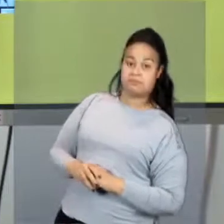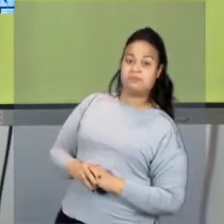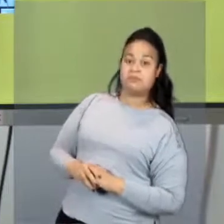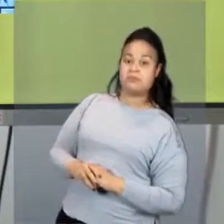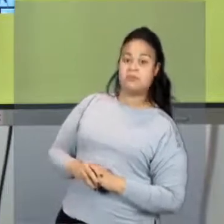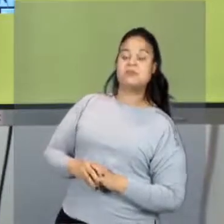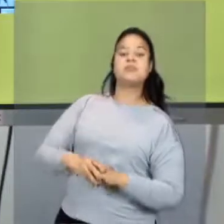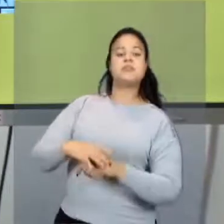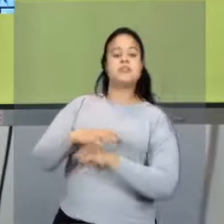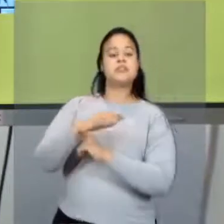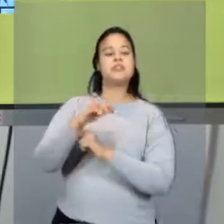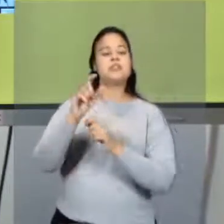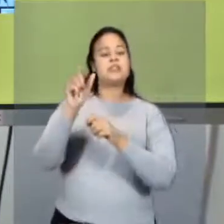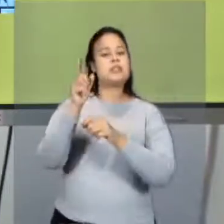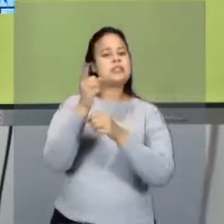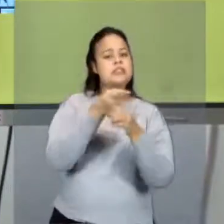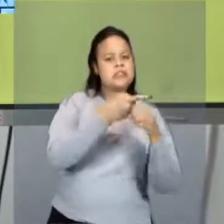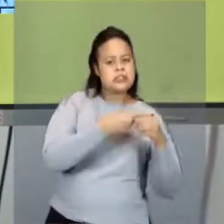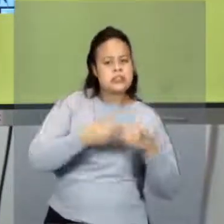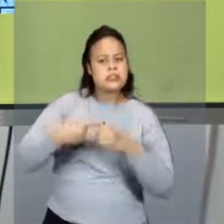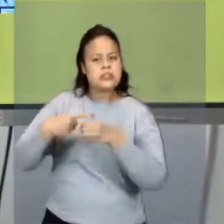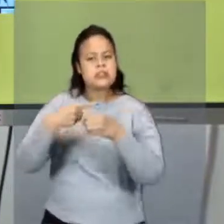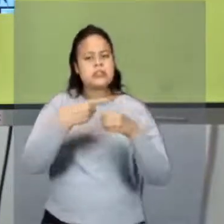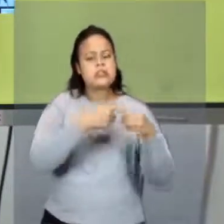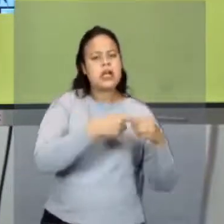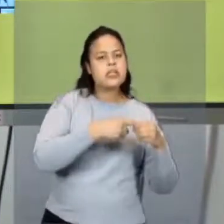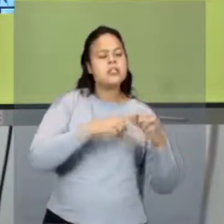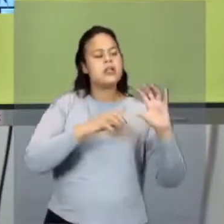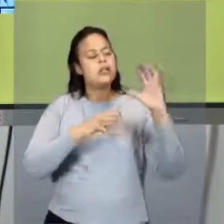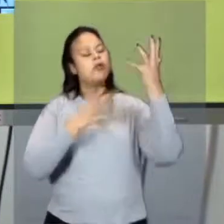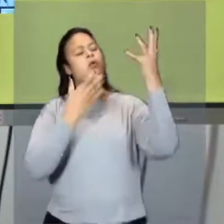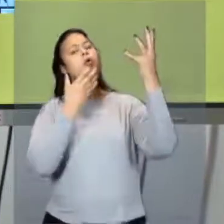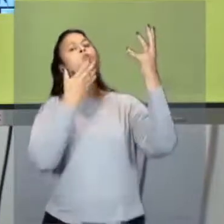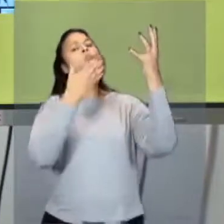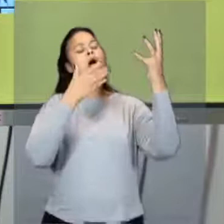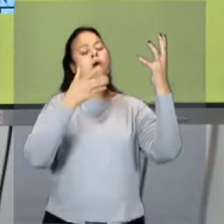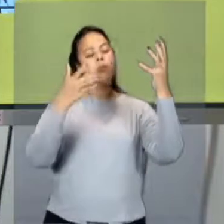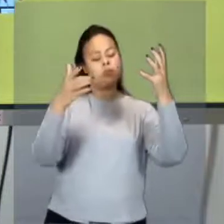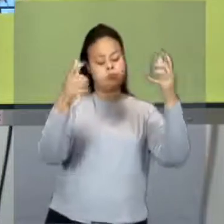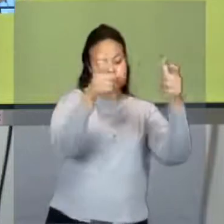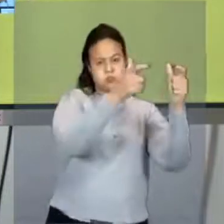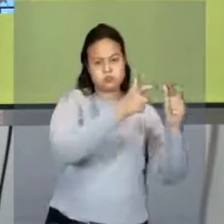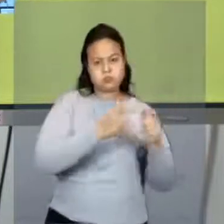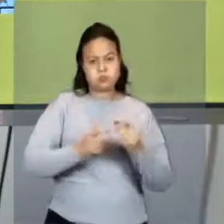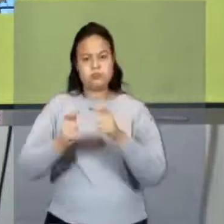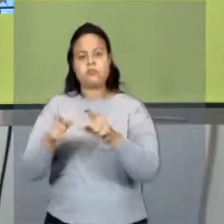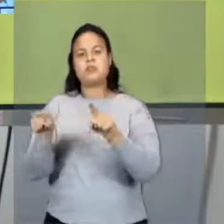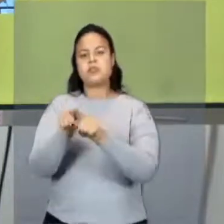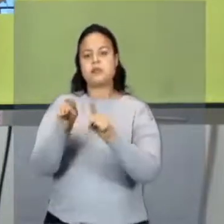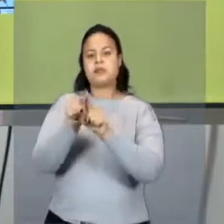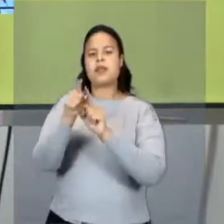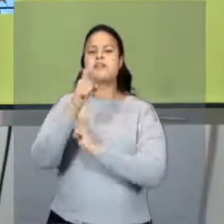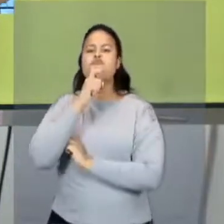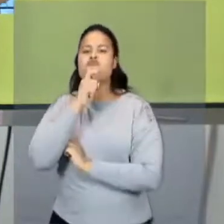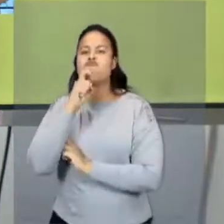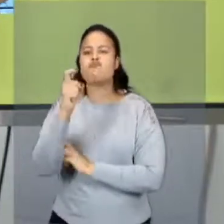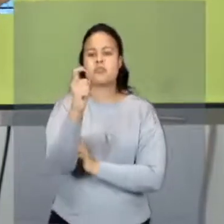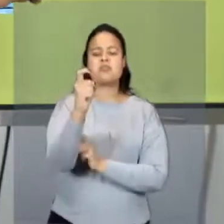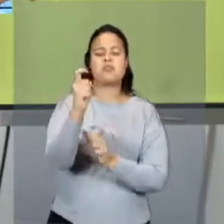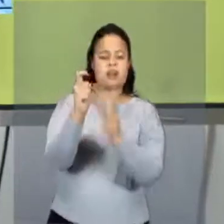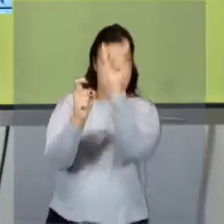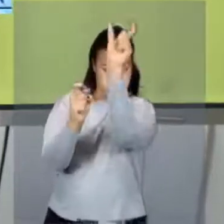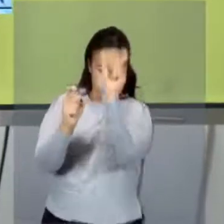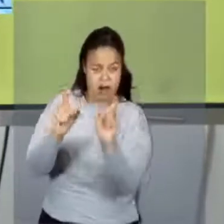espalhado nas cidades para indicar a temperatura ambiente. Este aqui é o termostato da minha geladeira, que eu fotografei e